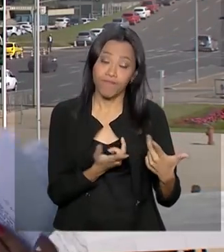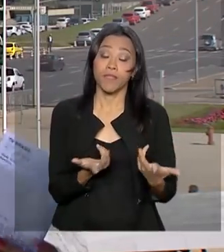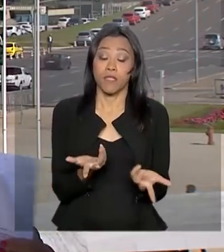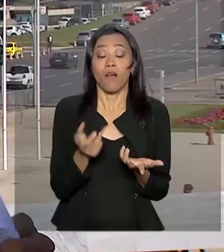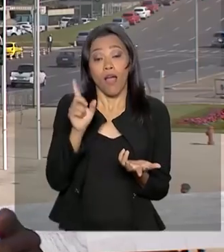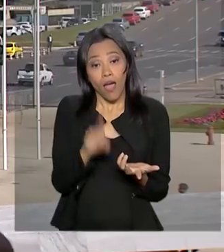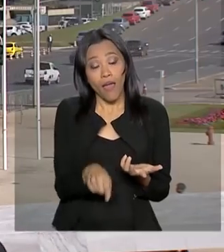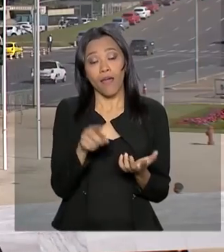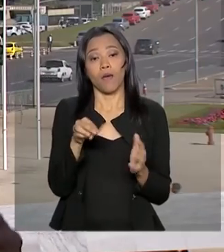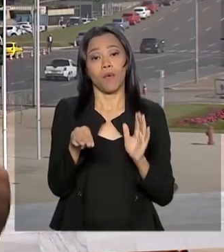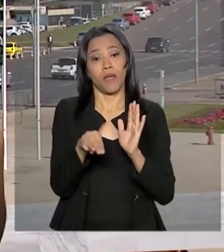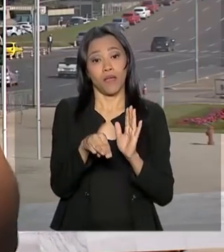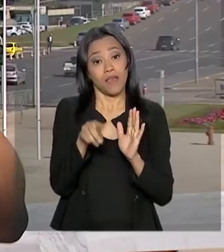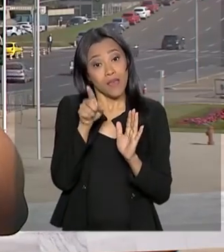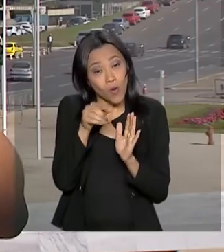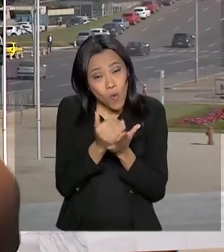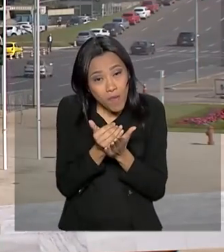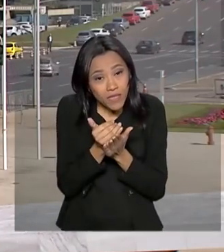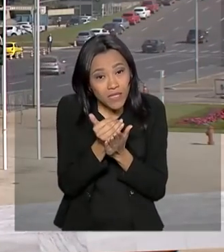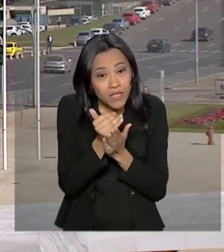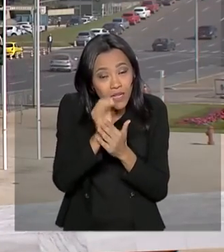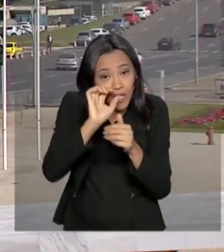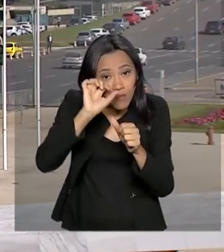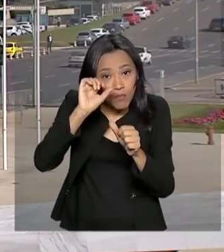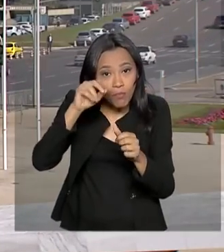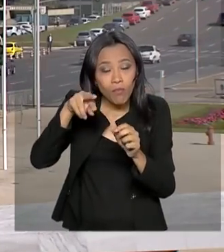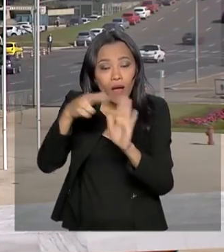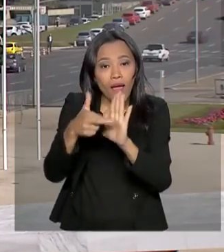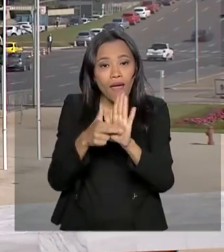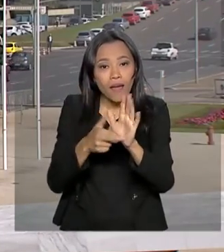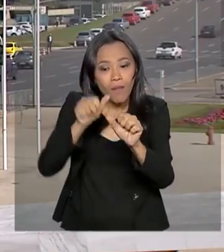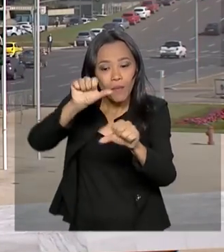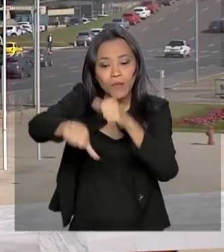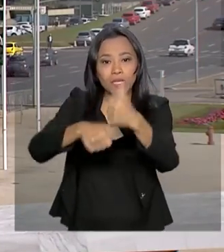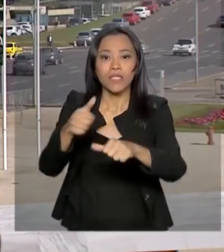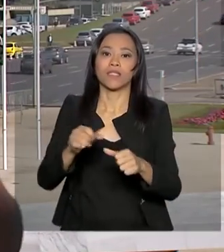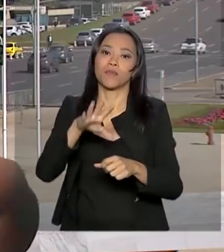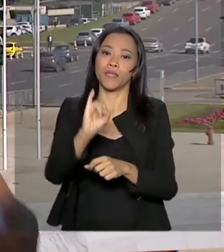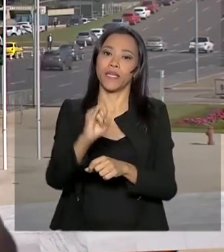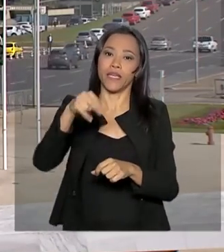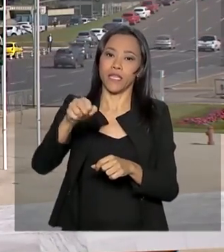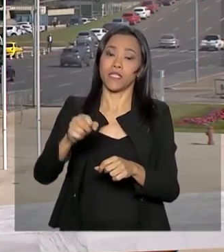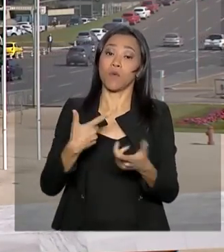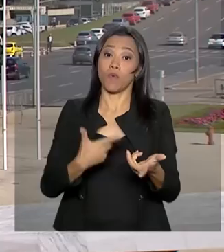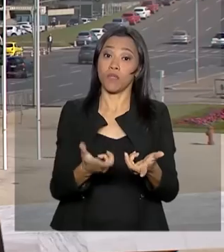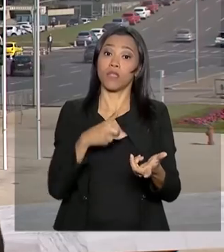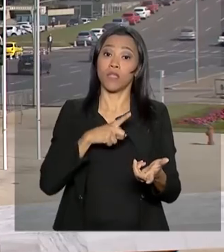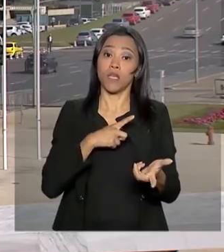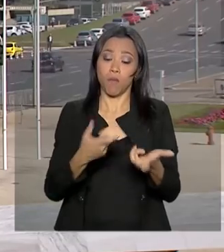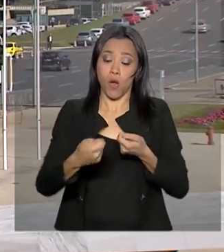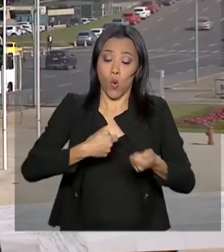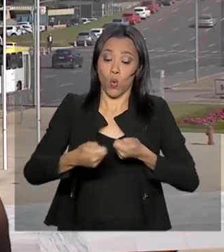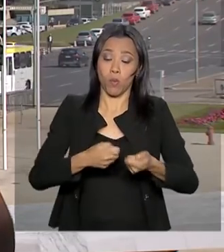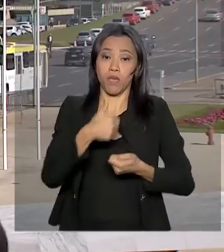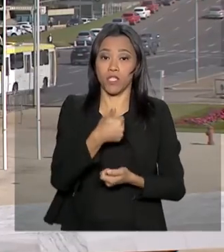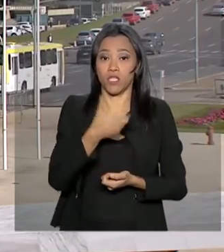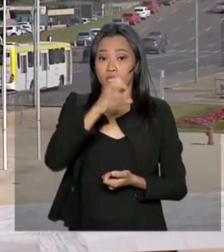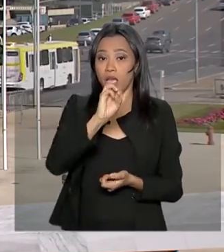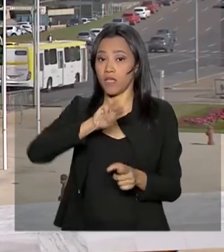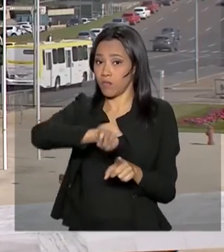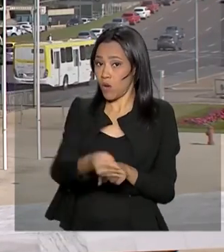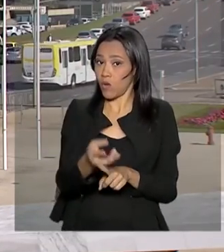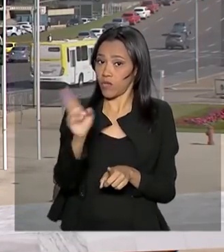considerada ali uma mini-reforma da Previdência porque traz, né, a previsão de economia de 10 bilhões de reais por ano com a